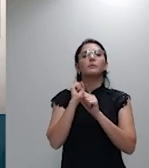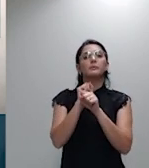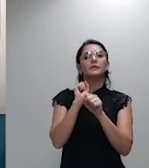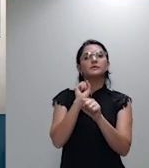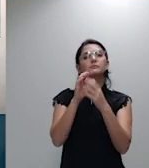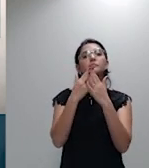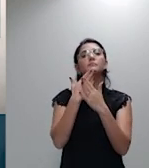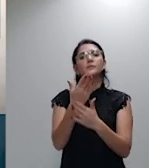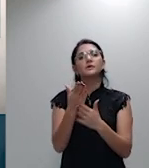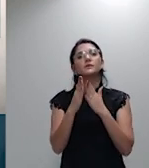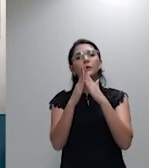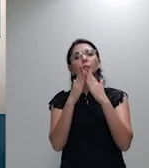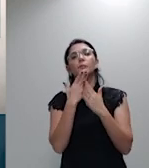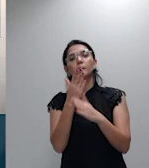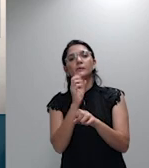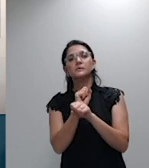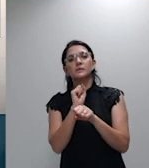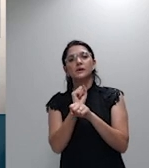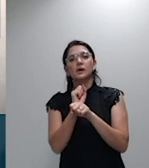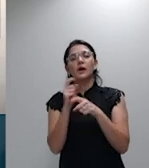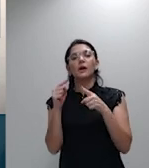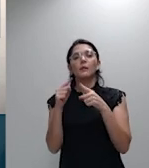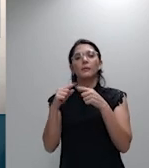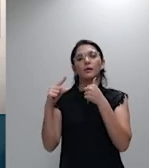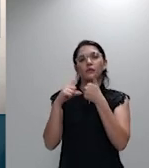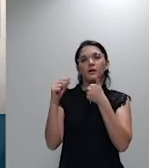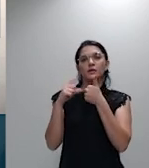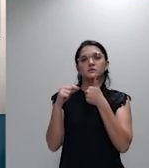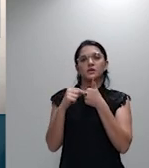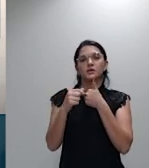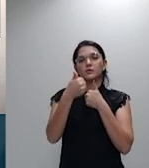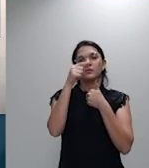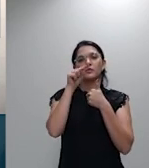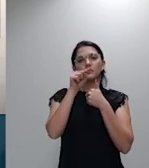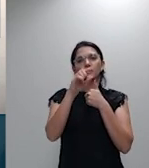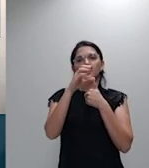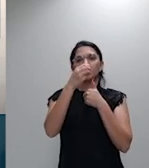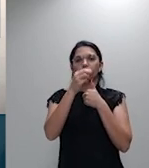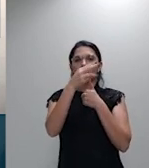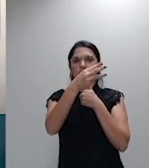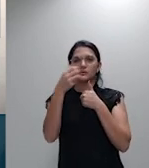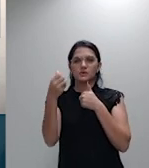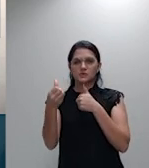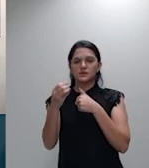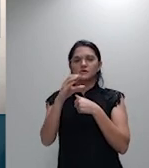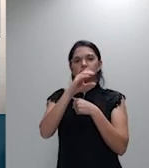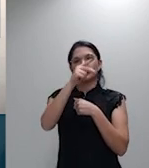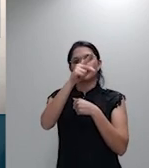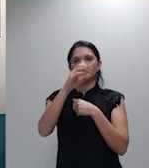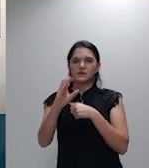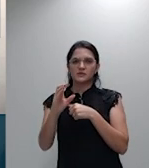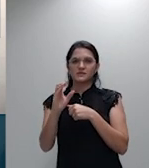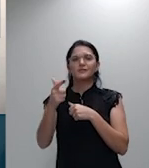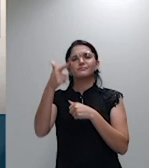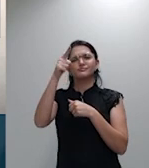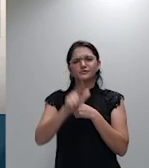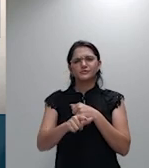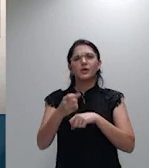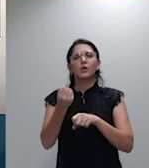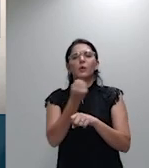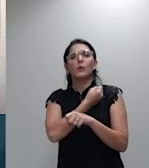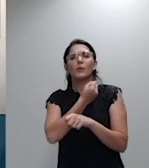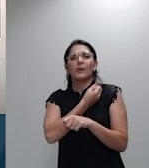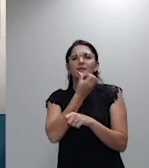1036 do CPC, sob o tema repetitivo 1061. O tema em tela